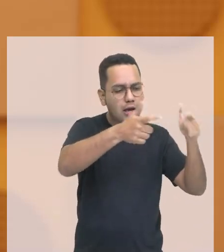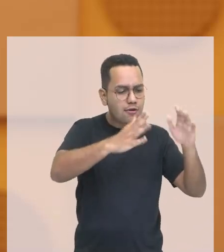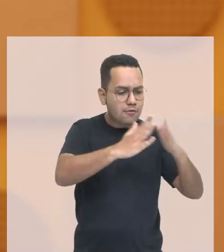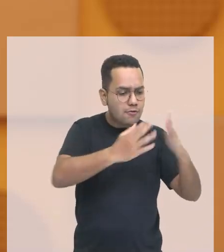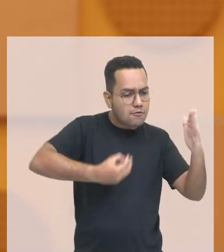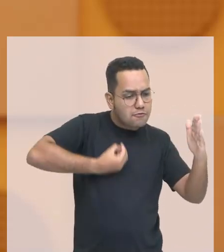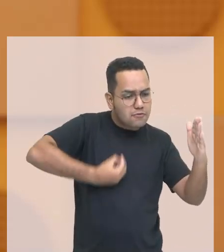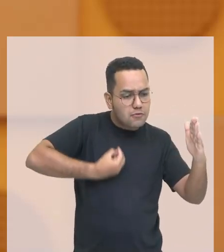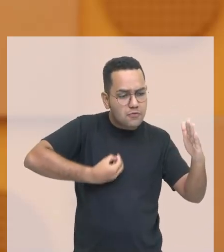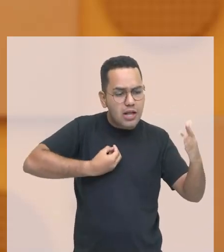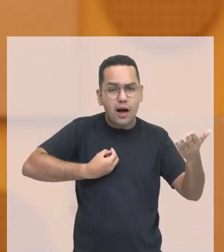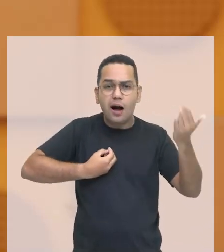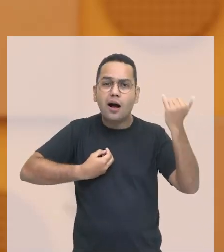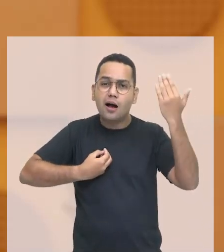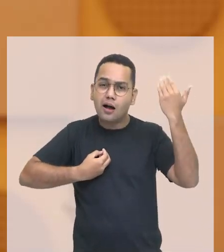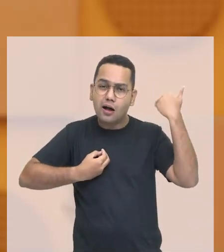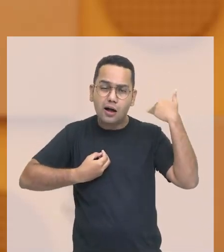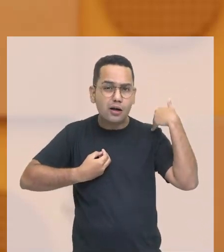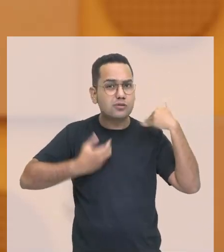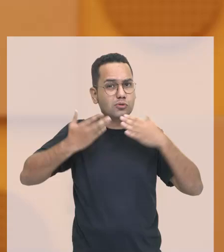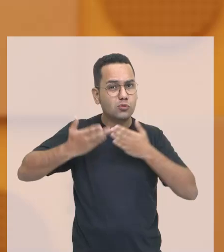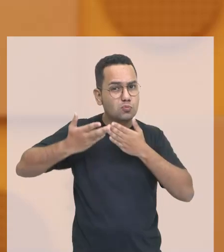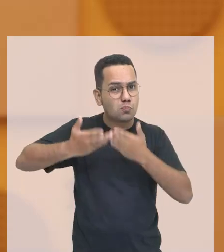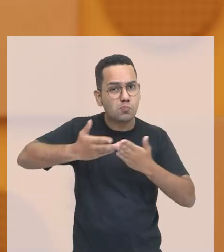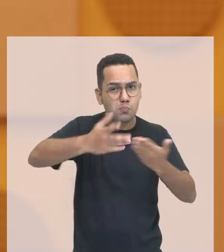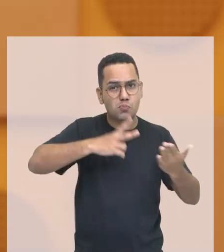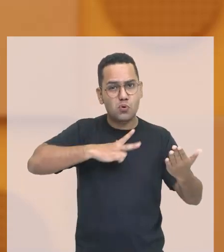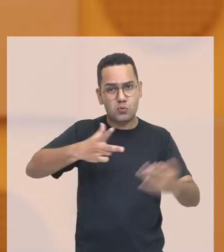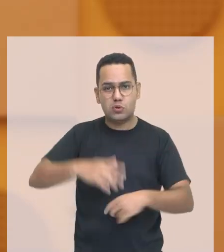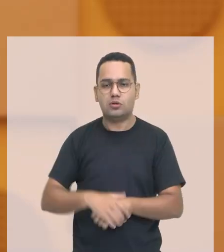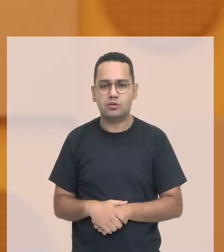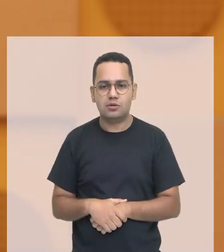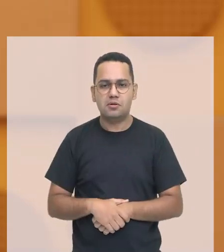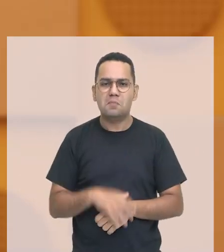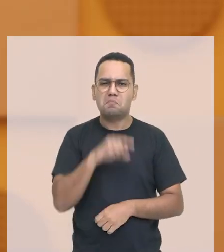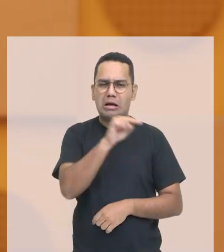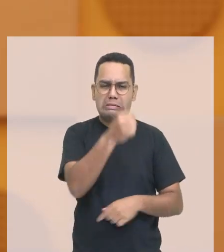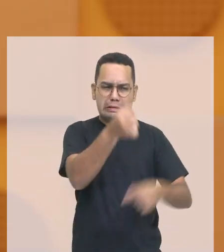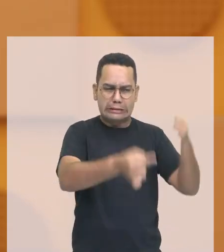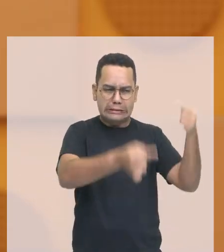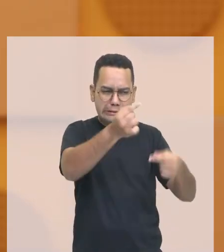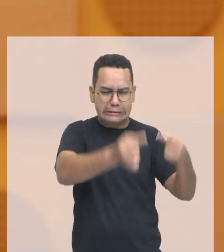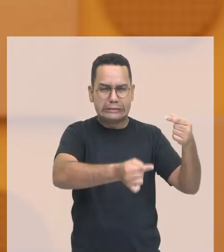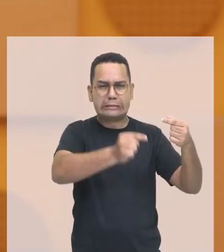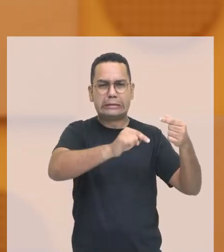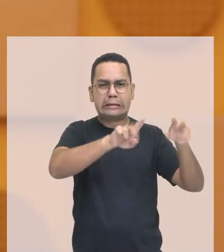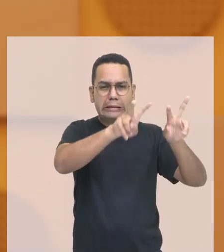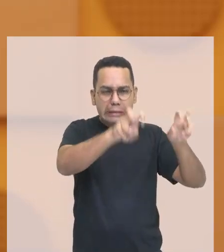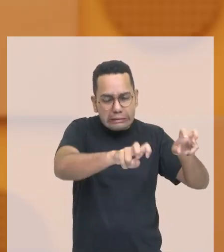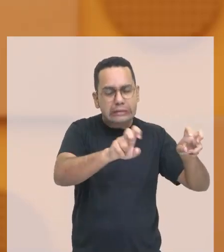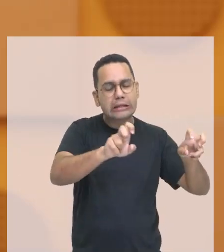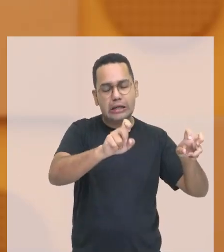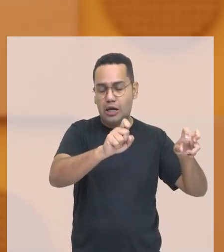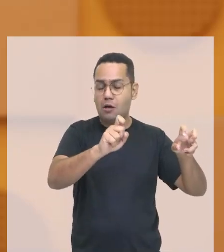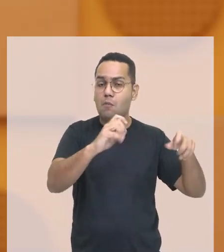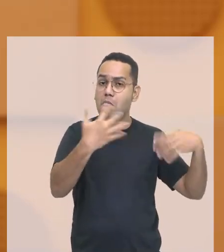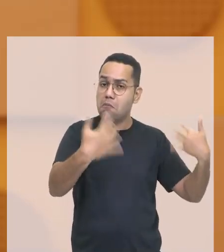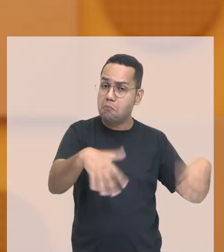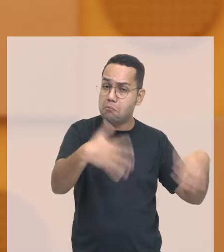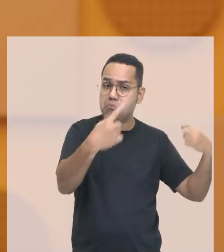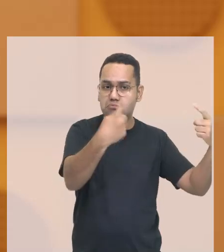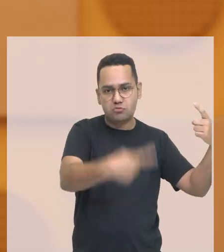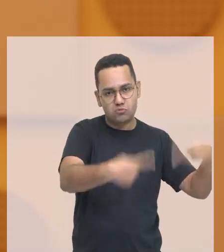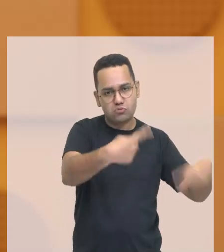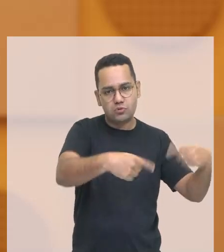território brasileiro então essa questão de terras de indígenas é muito discutida ainda nos dias de hoje inclusive o marco